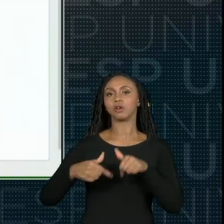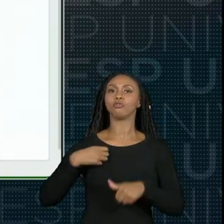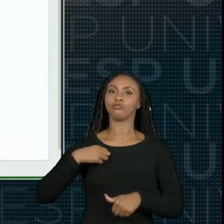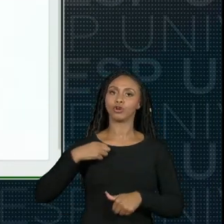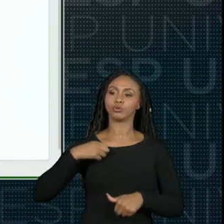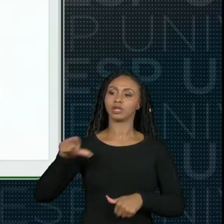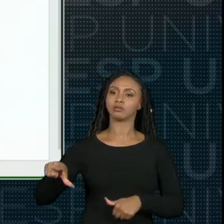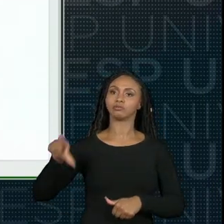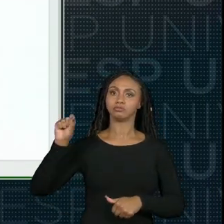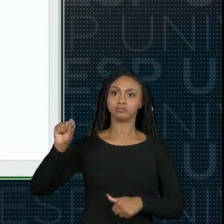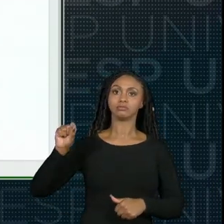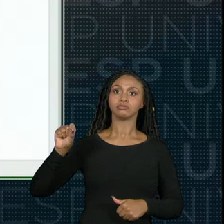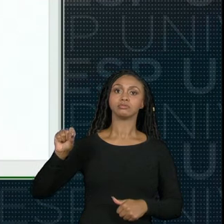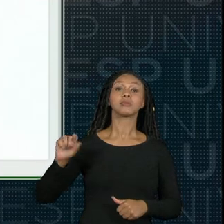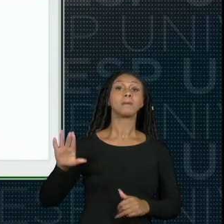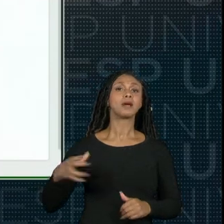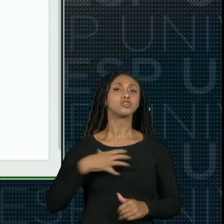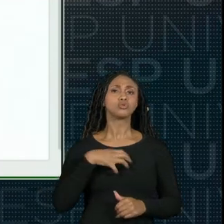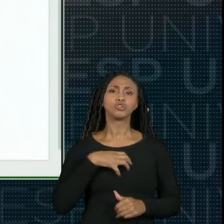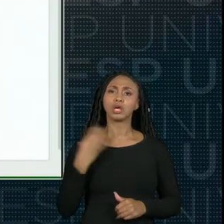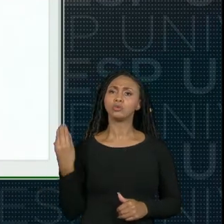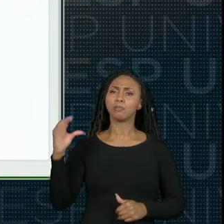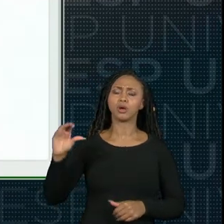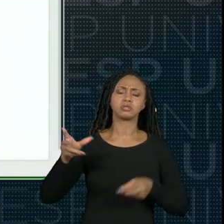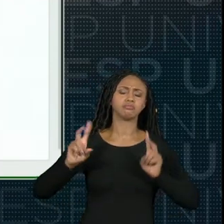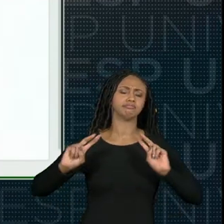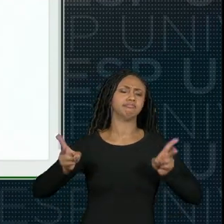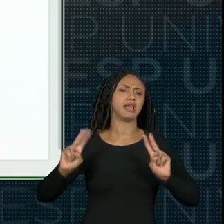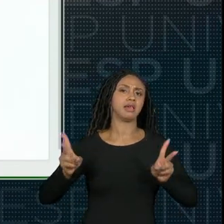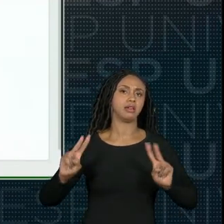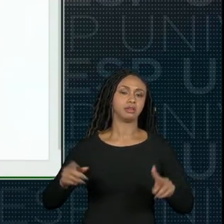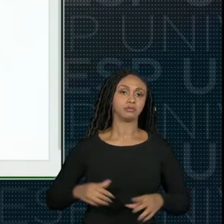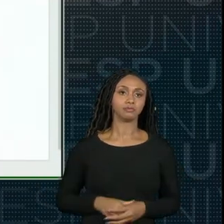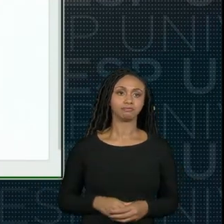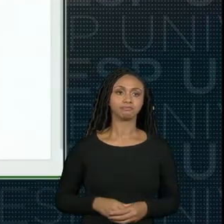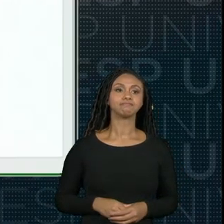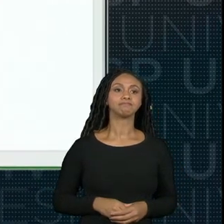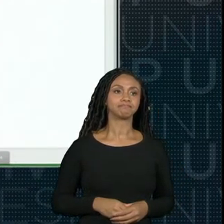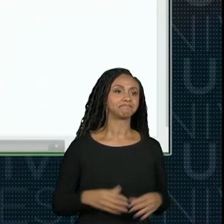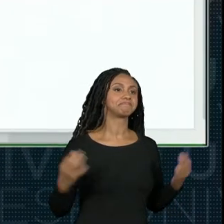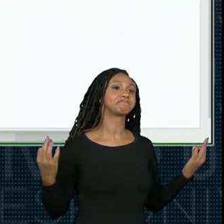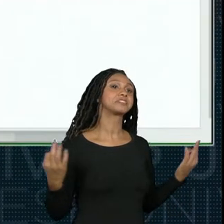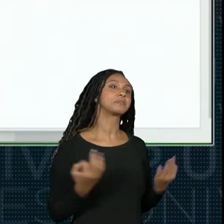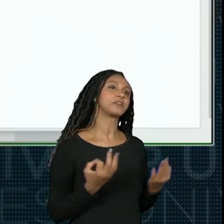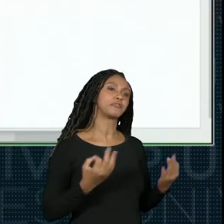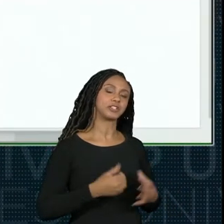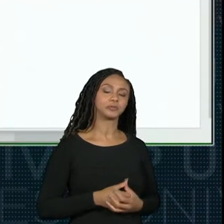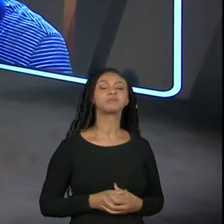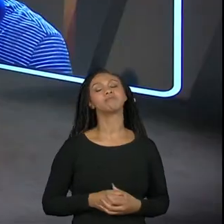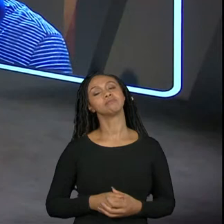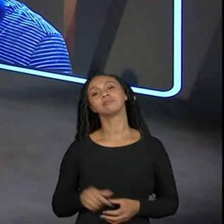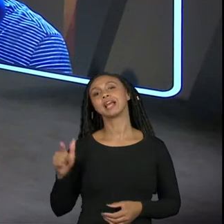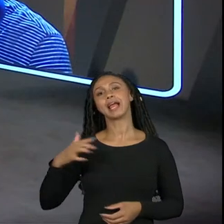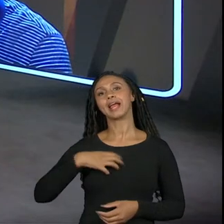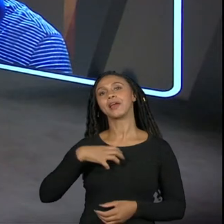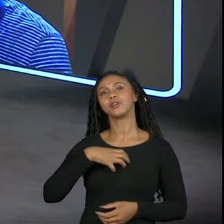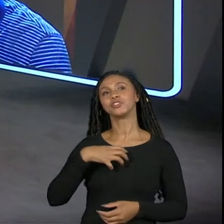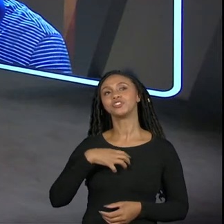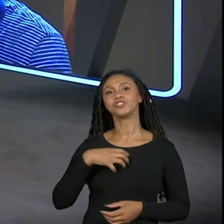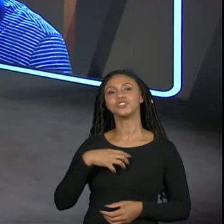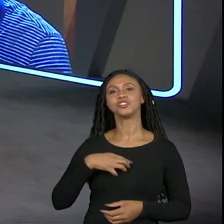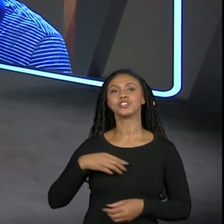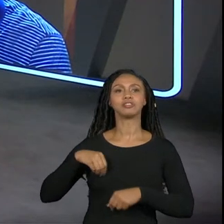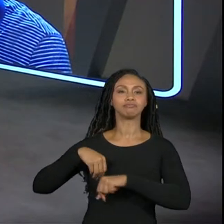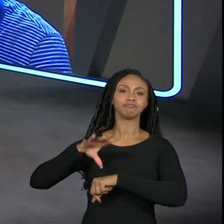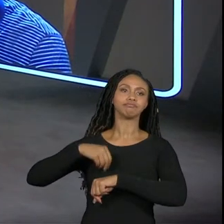mas a postagem é feita da mesma forma perfeito então é esse o conteúdo que eu tinha para mostrar para vocês em